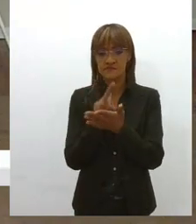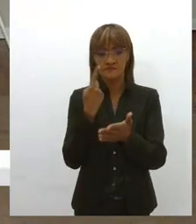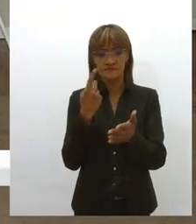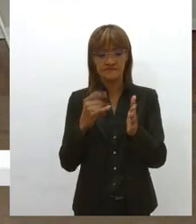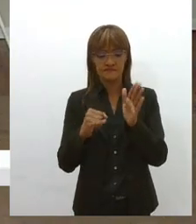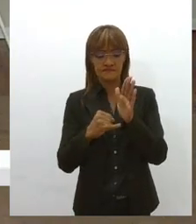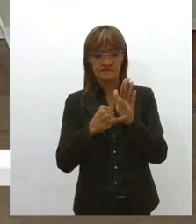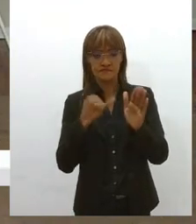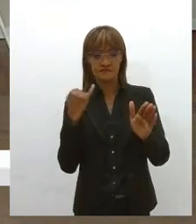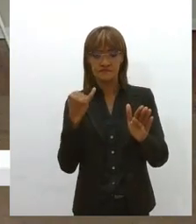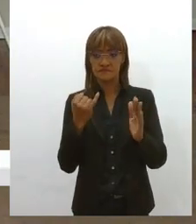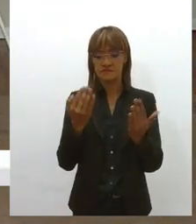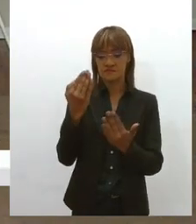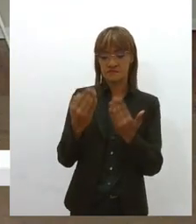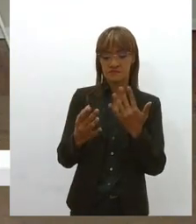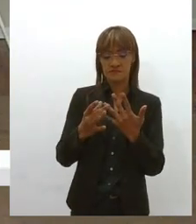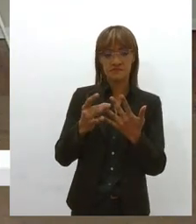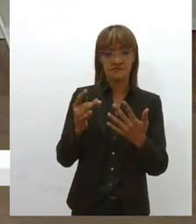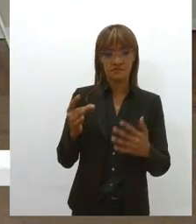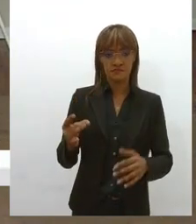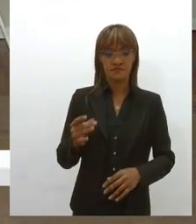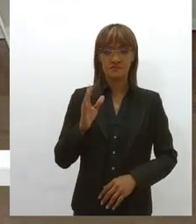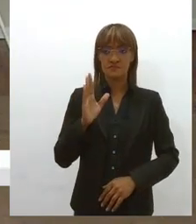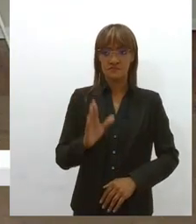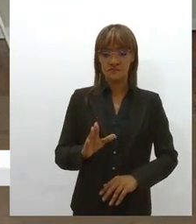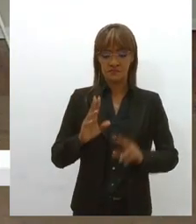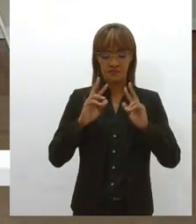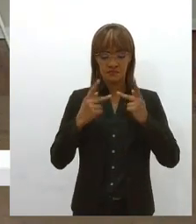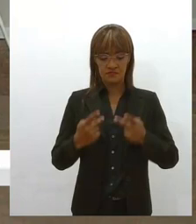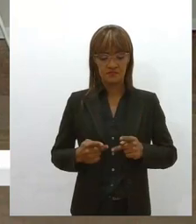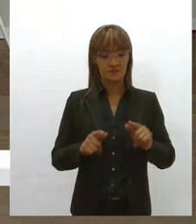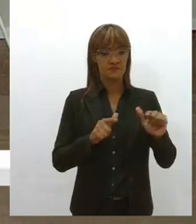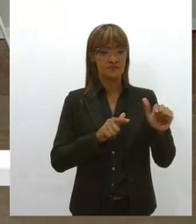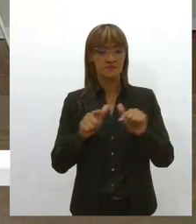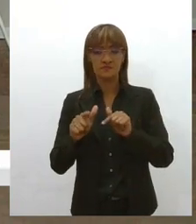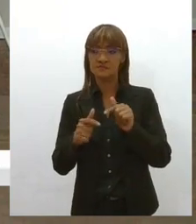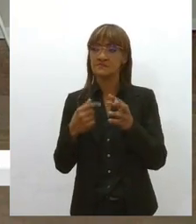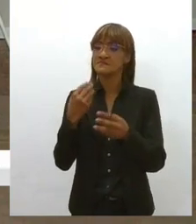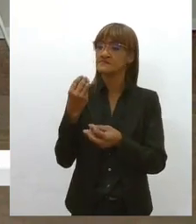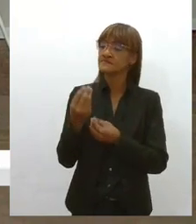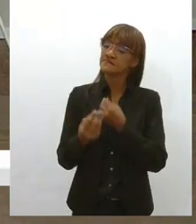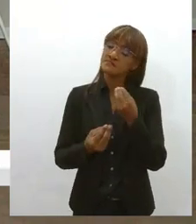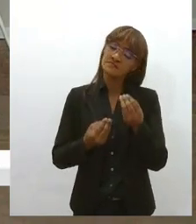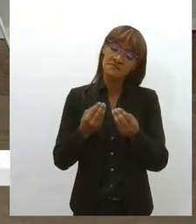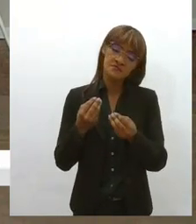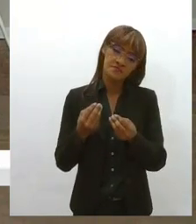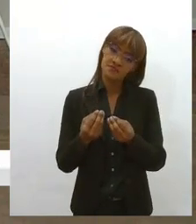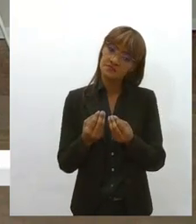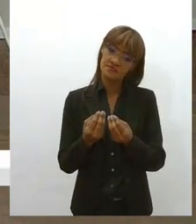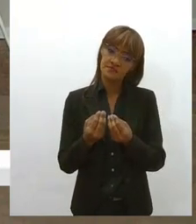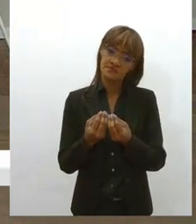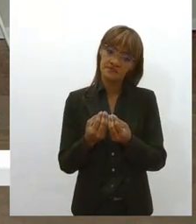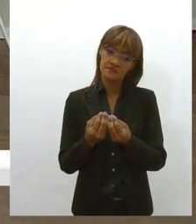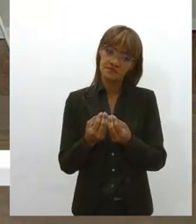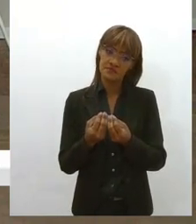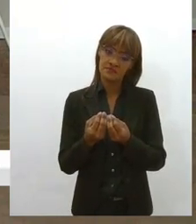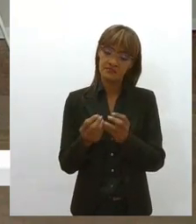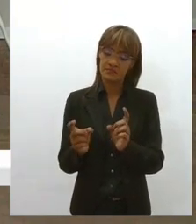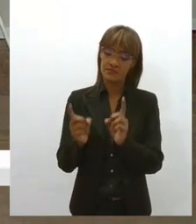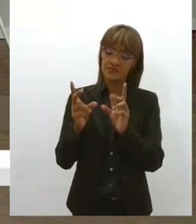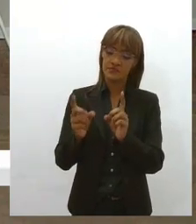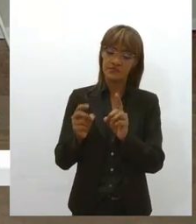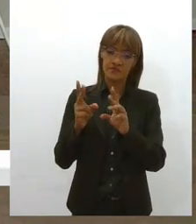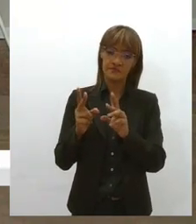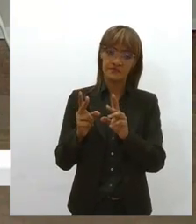licitação, de força de trabalho humana, como é que isso precariza o profissional, a profissional